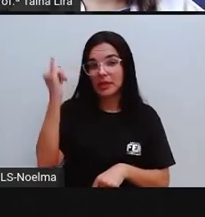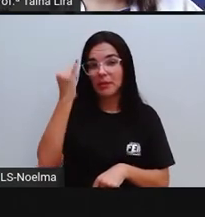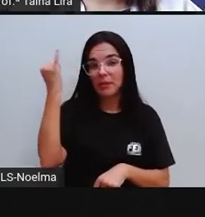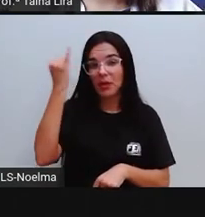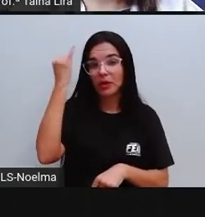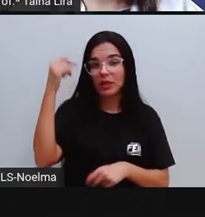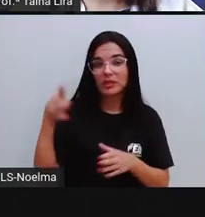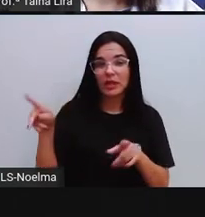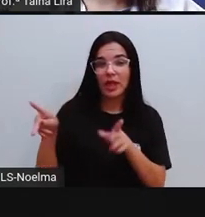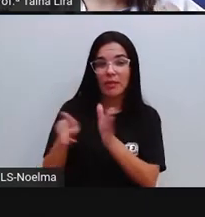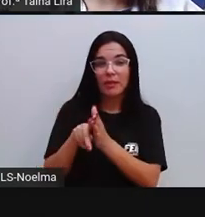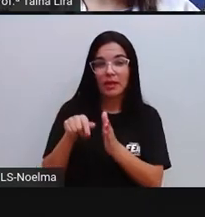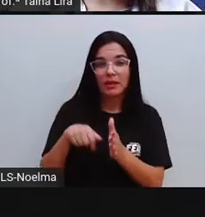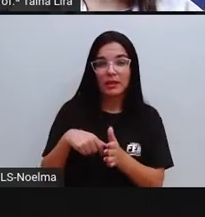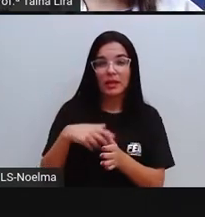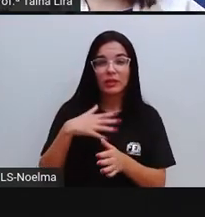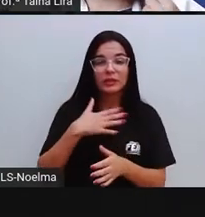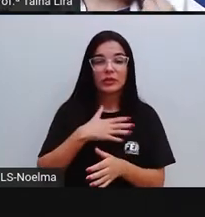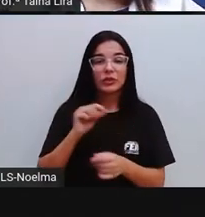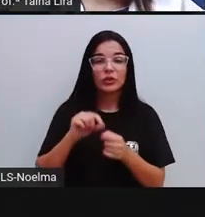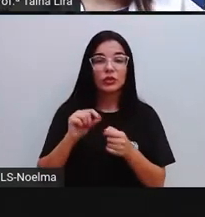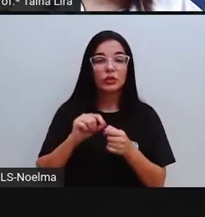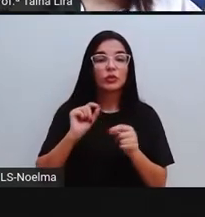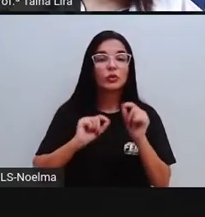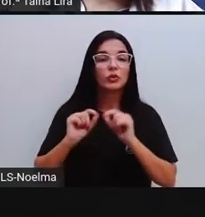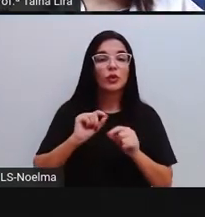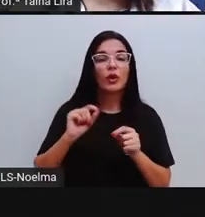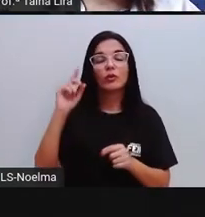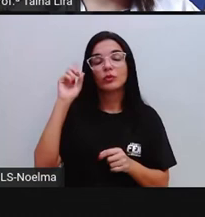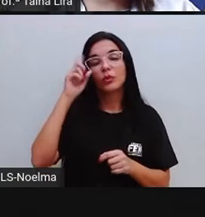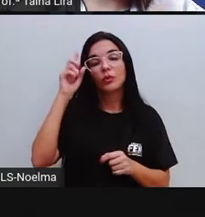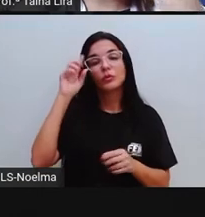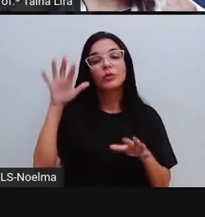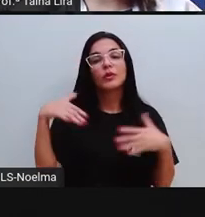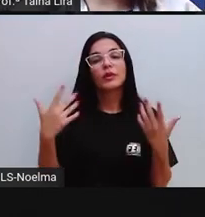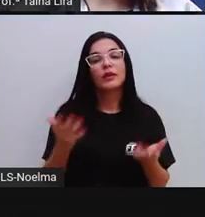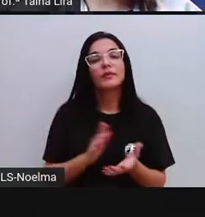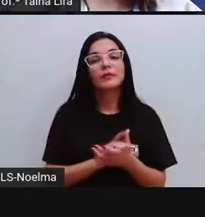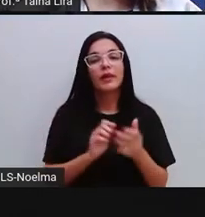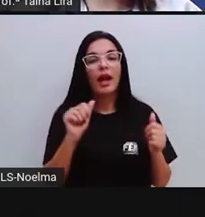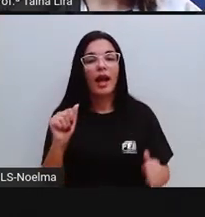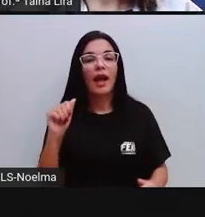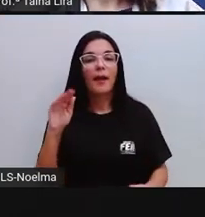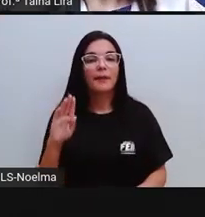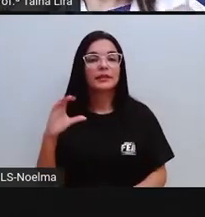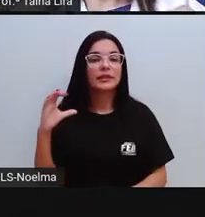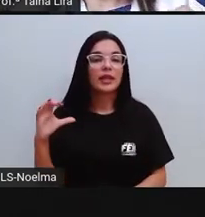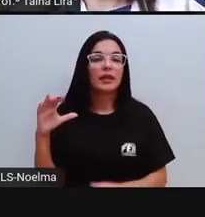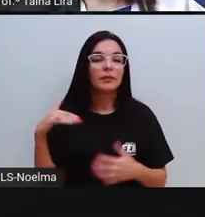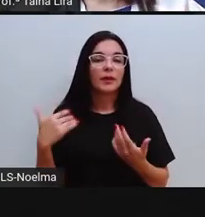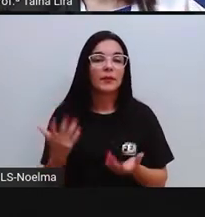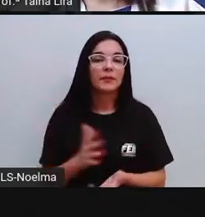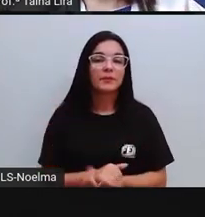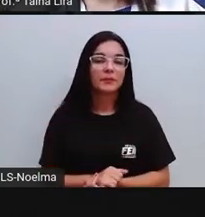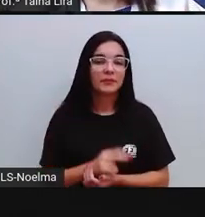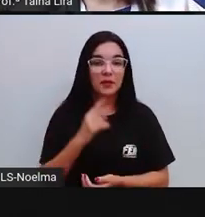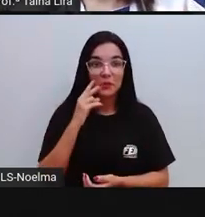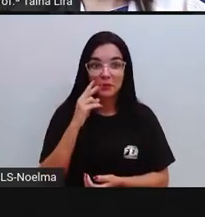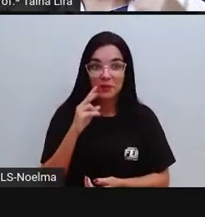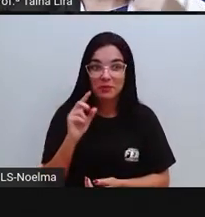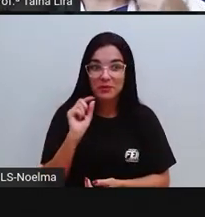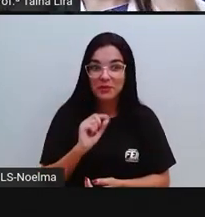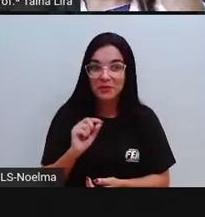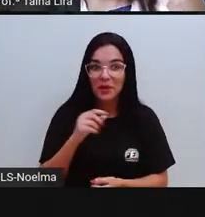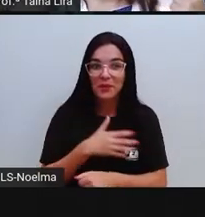indígenas e que fazemos todos os dias? Lavar a louça, pentear os cabelos ou tomar banho? Então, nós vimos, né,